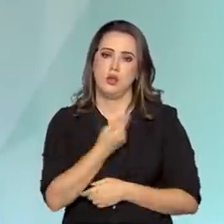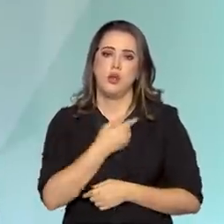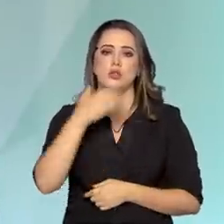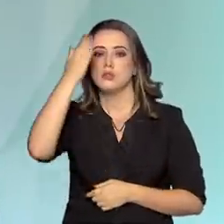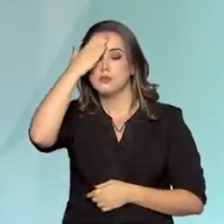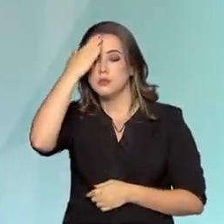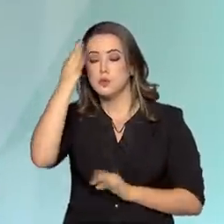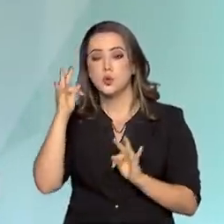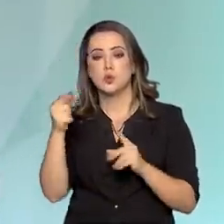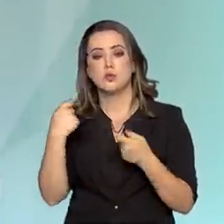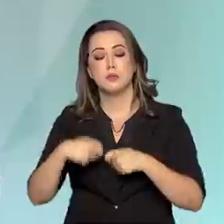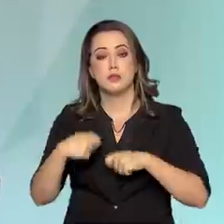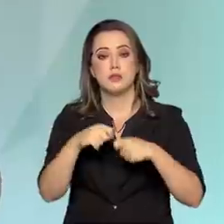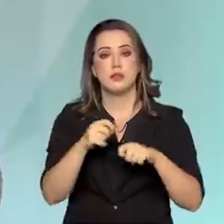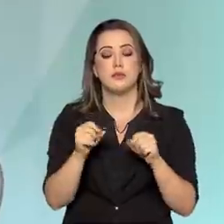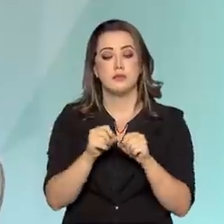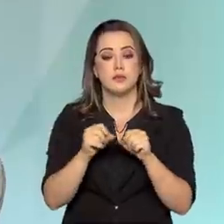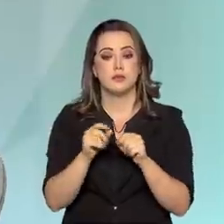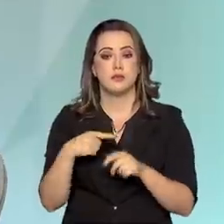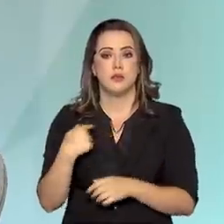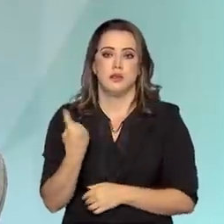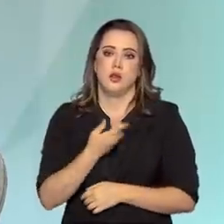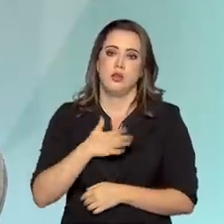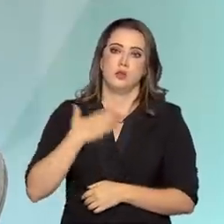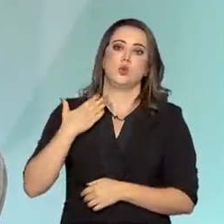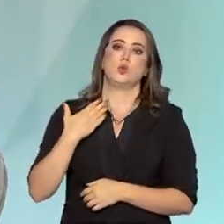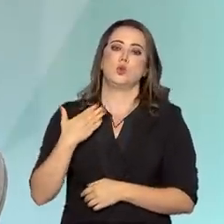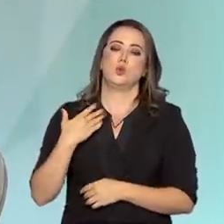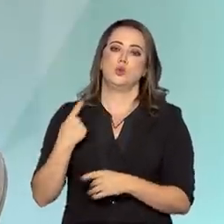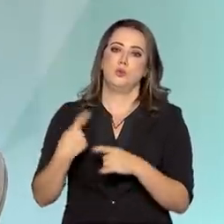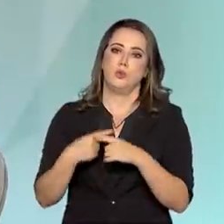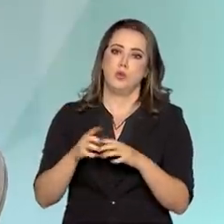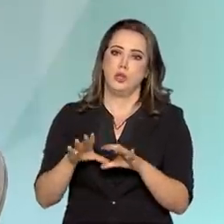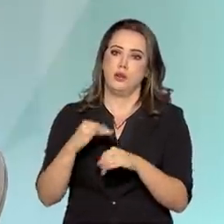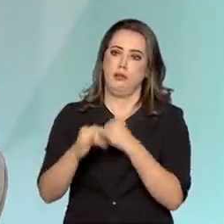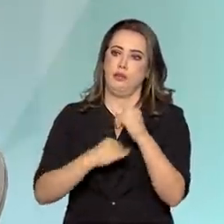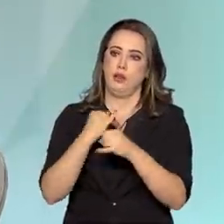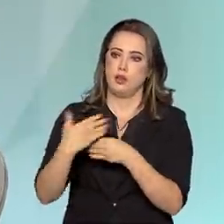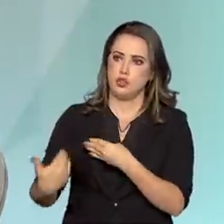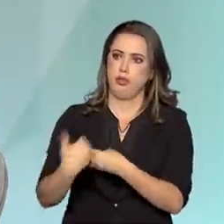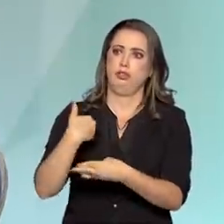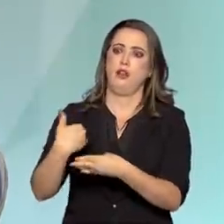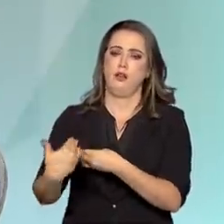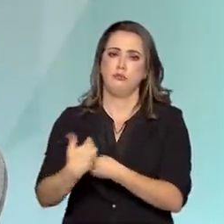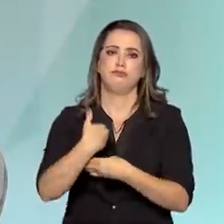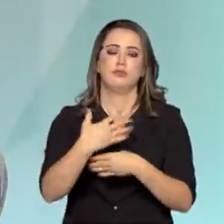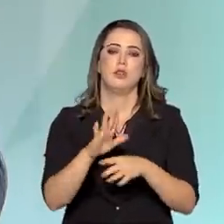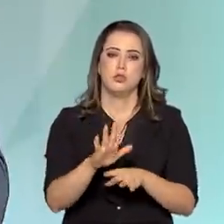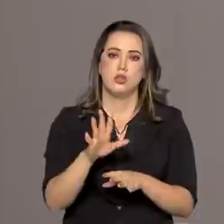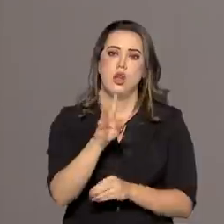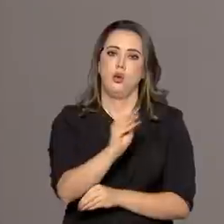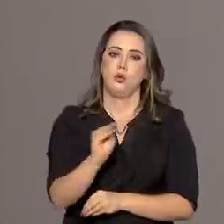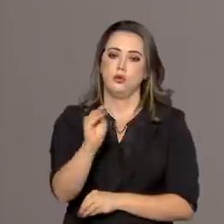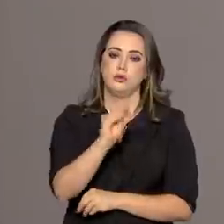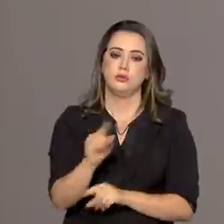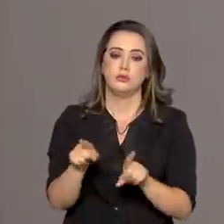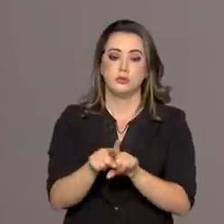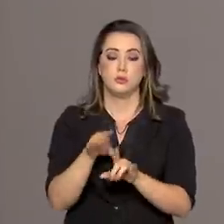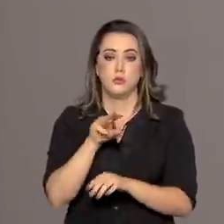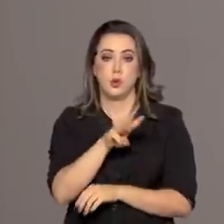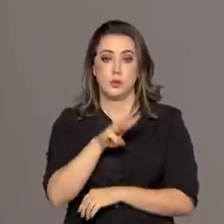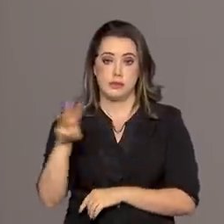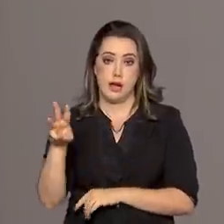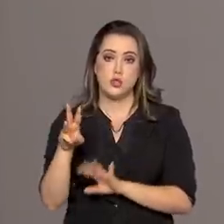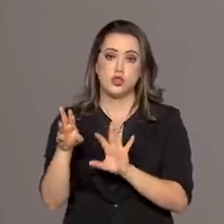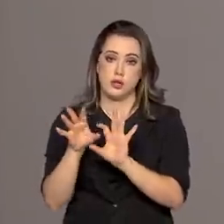gente precisava fazer e aí tomamos um susto com invasões e nós conseguimos já resgatar, colocar o site no